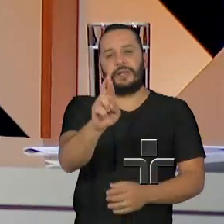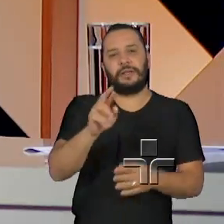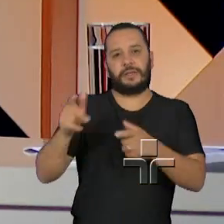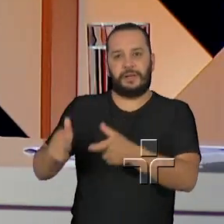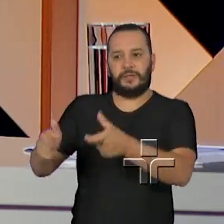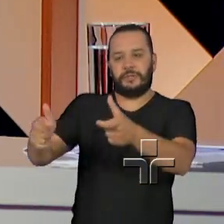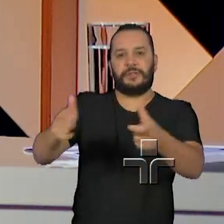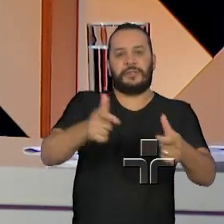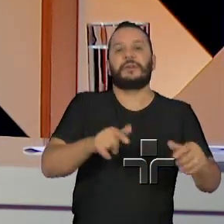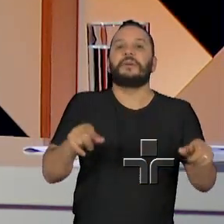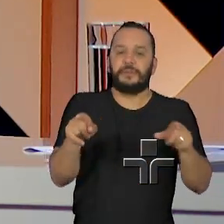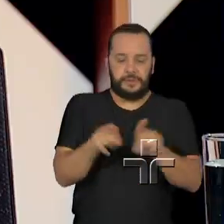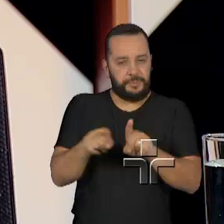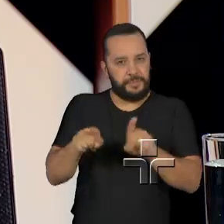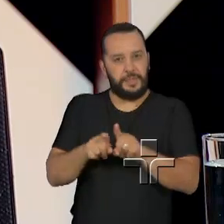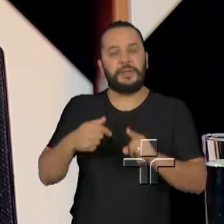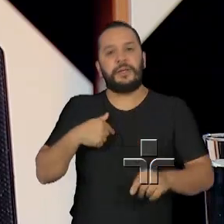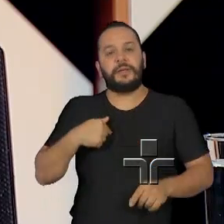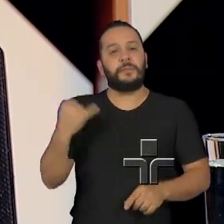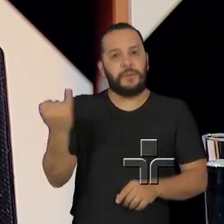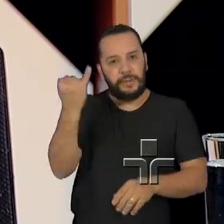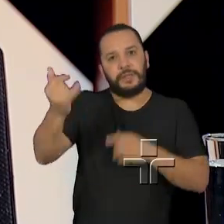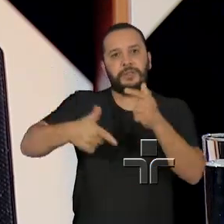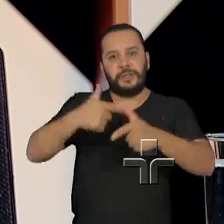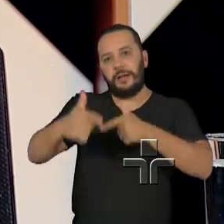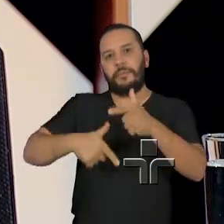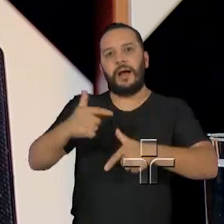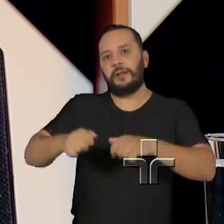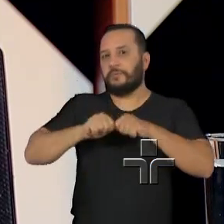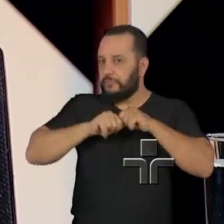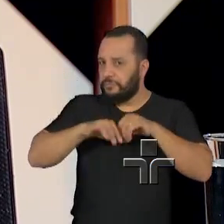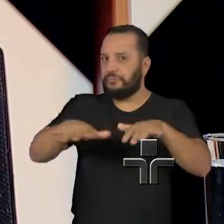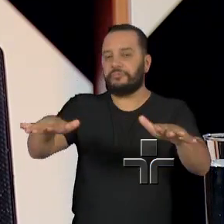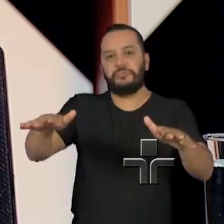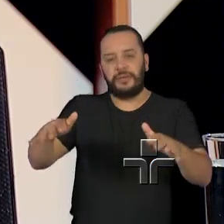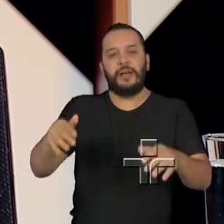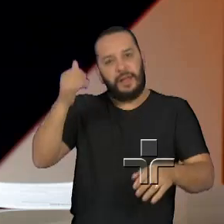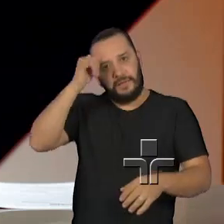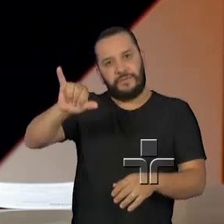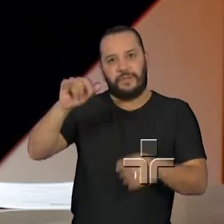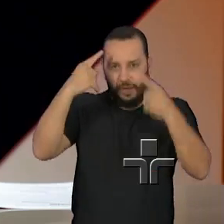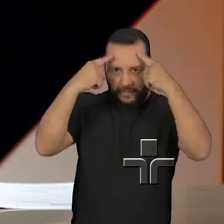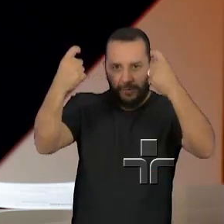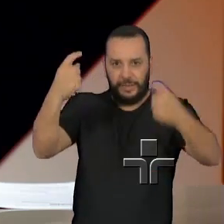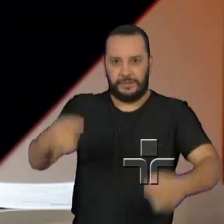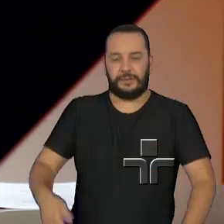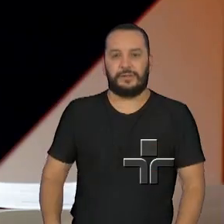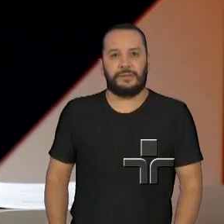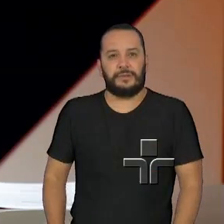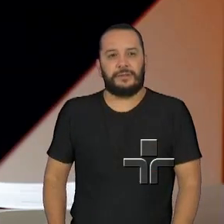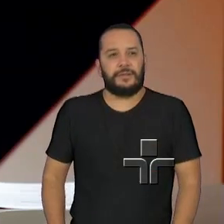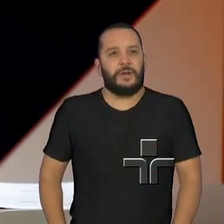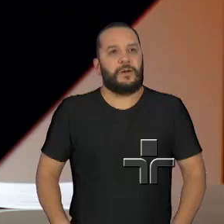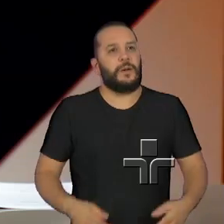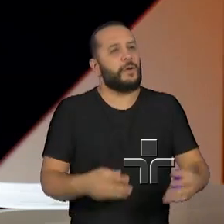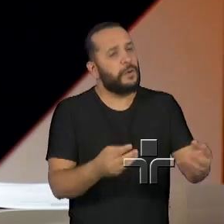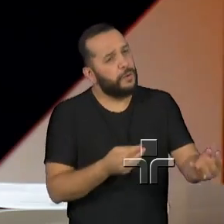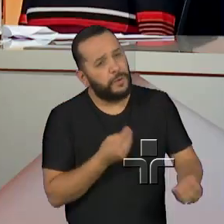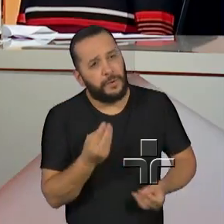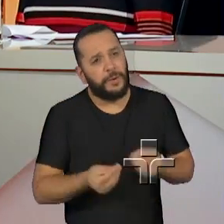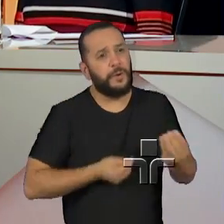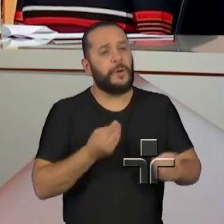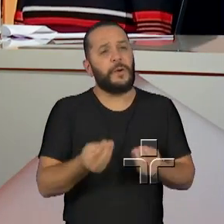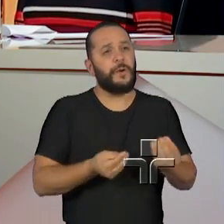produtivo em replicar esse trabalho de enfrentamento a toda forma de violência. Então, Fernanda, como é que a gente faz para